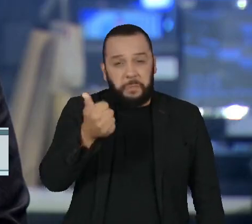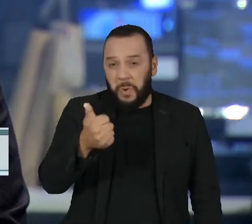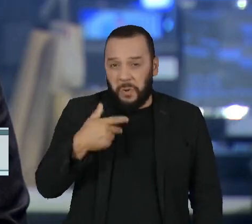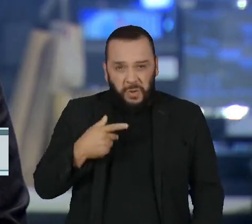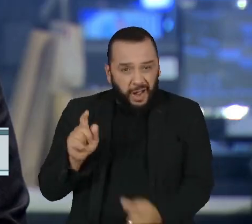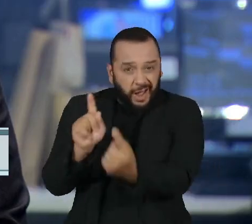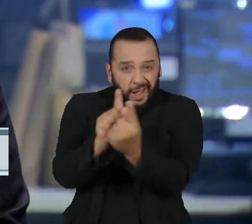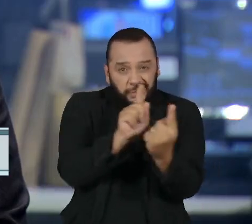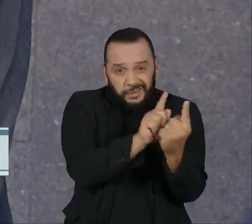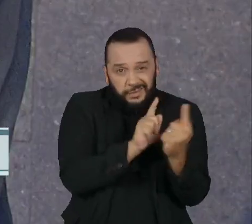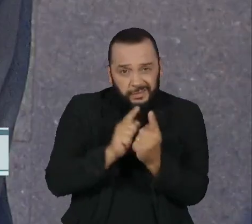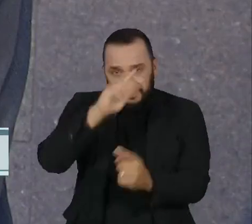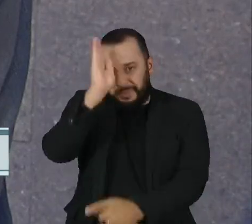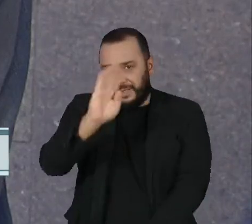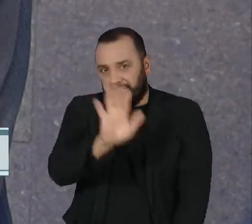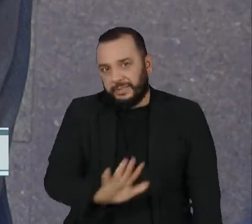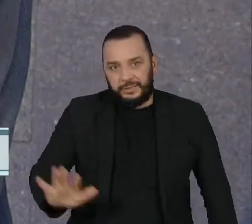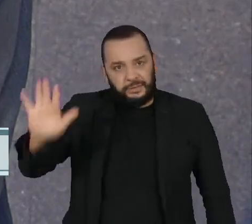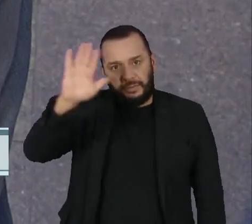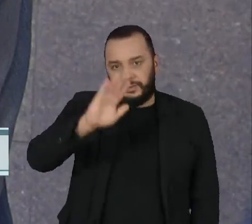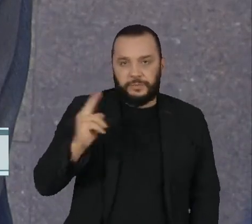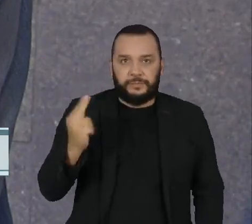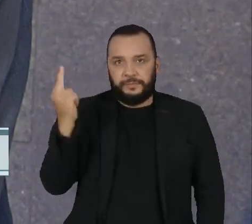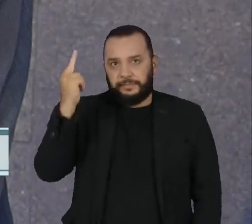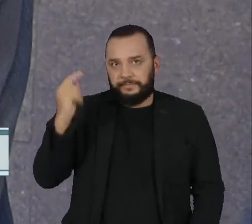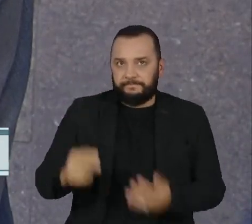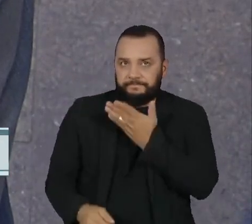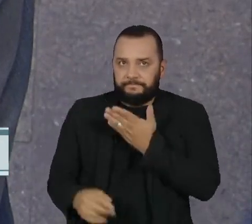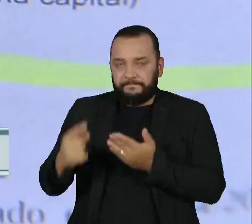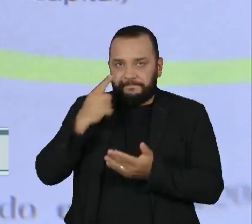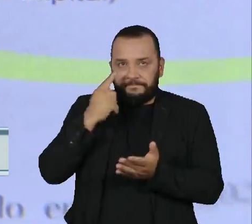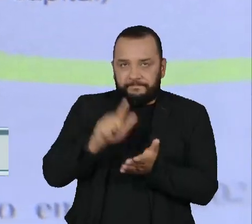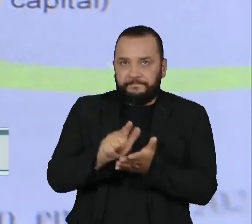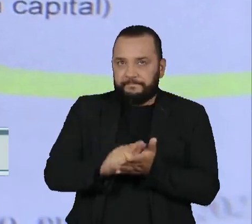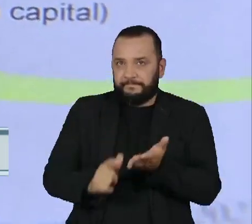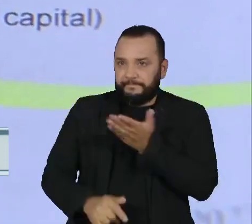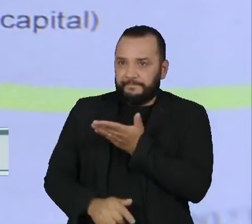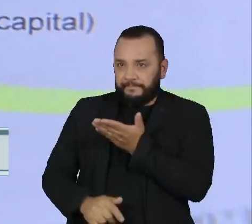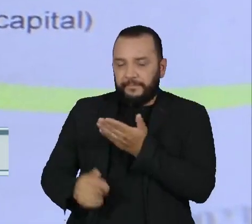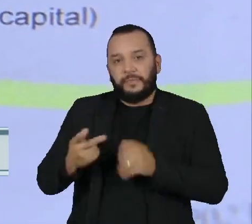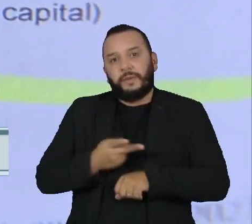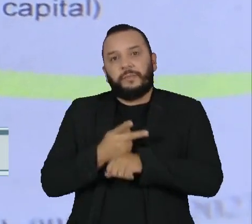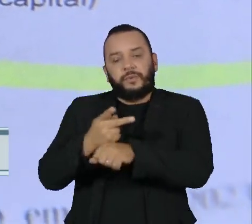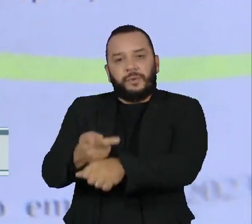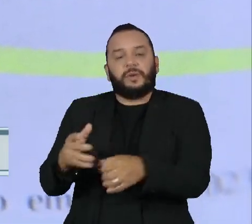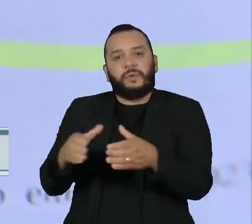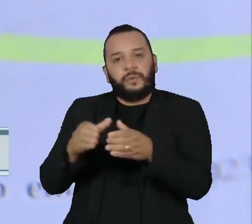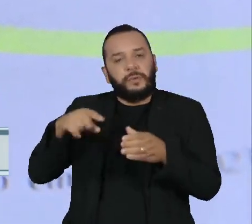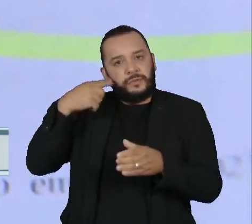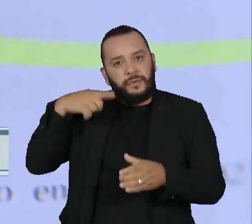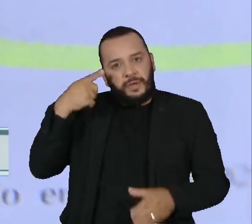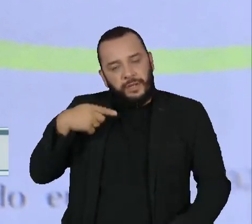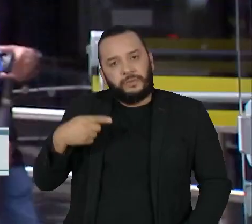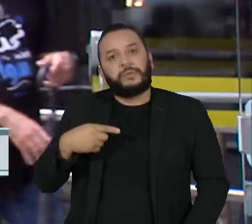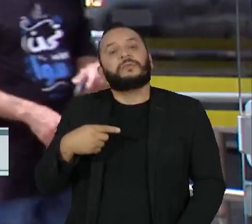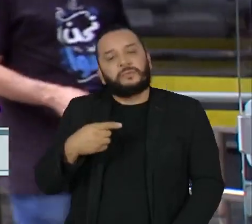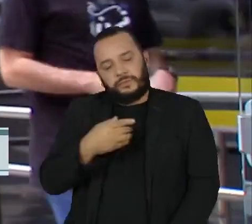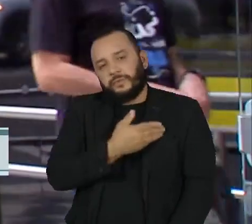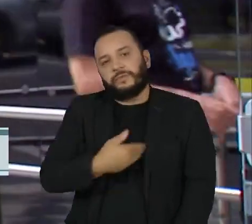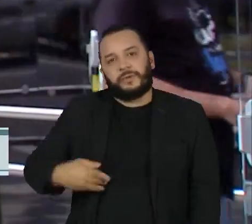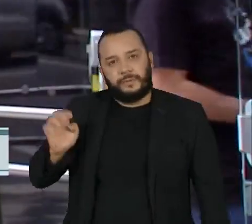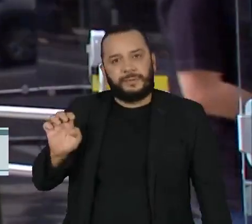da demanda nacional. O papel entregue ao seu Darcy manda que ele procure a Defensoria Pública do Estado de São Paulo.